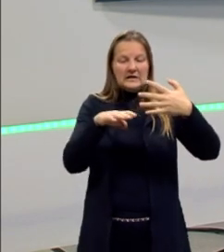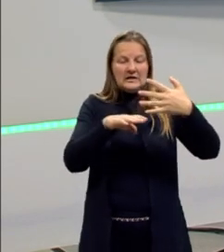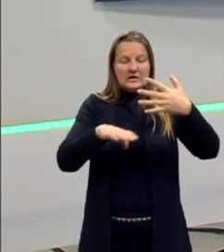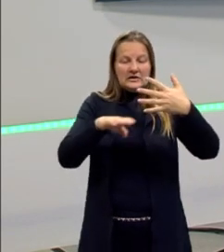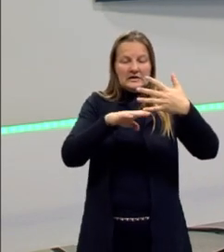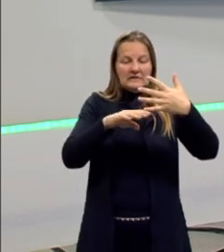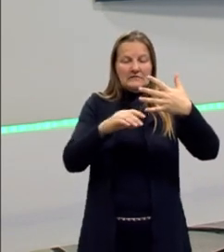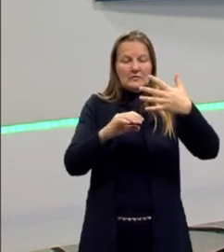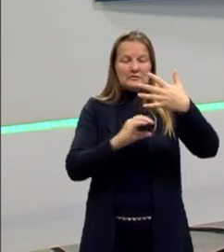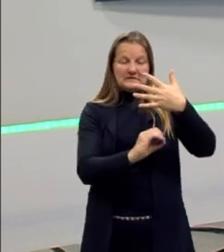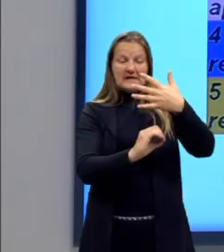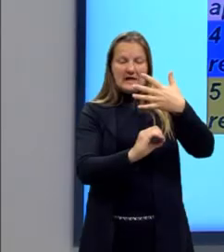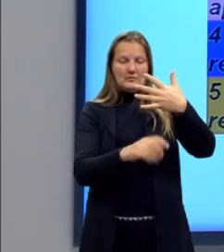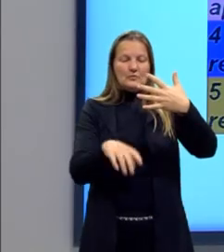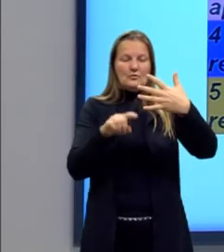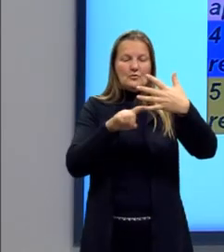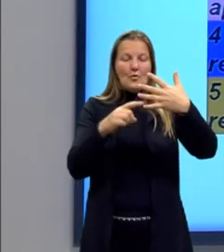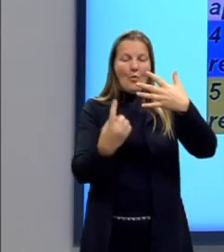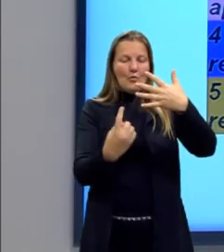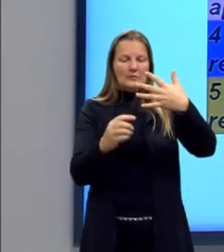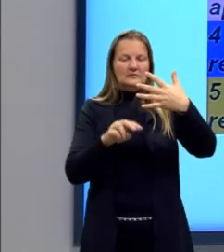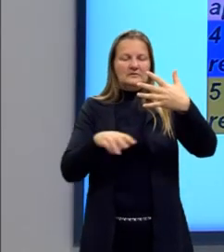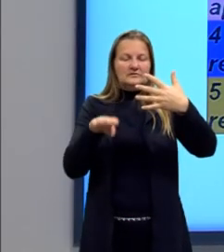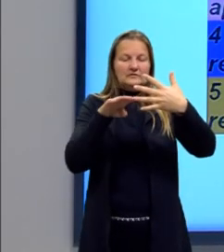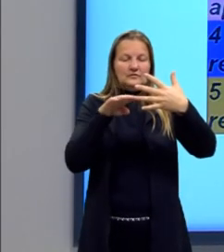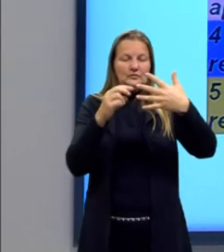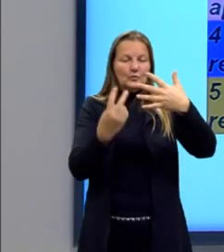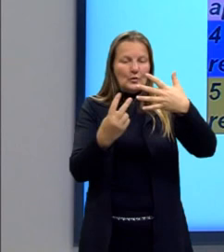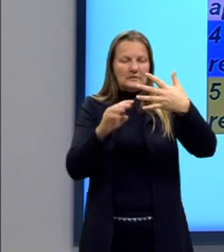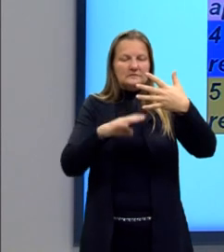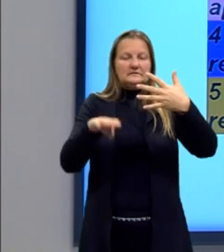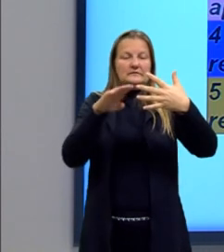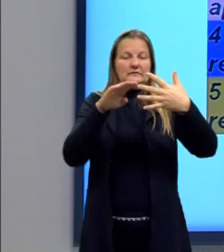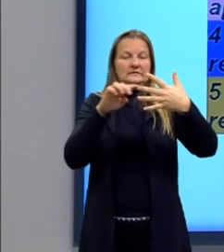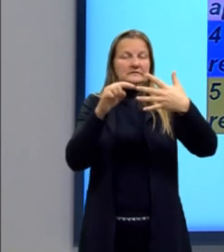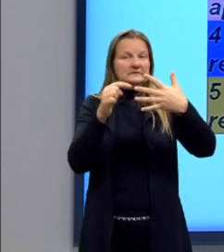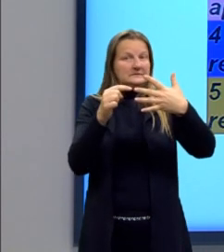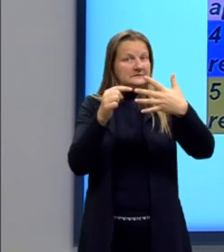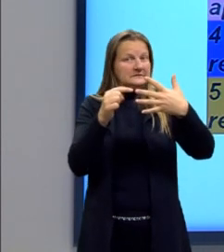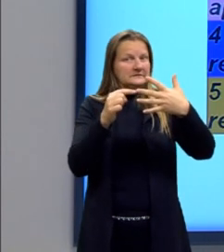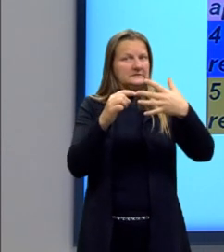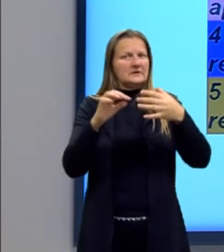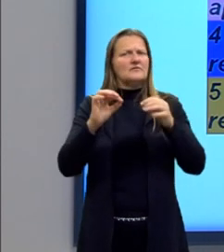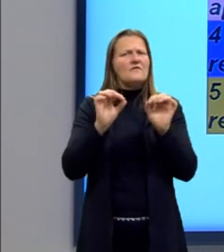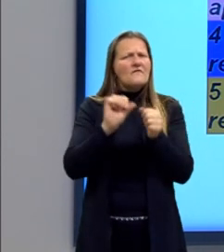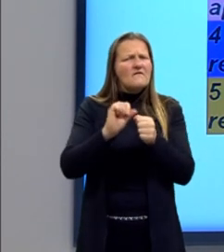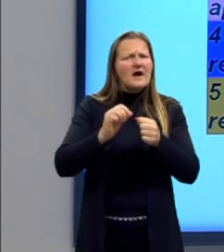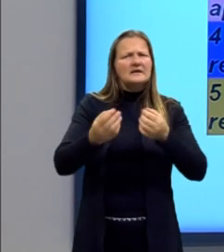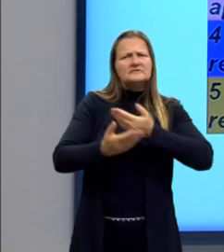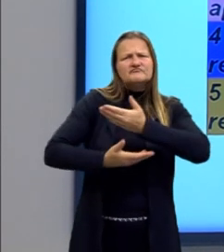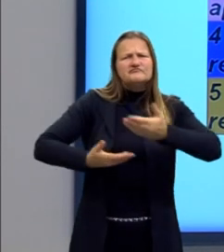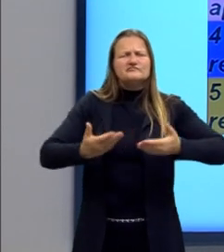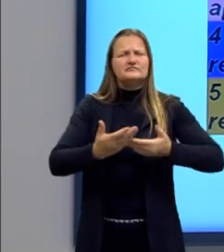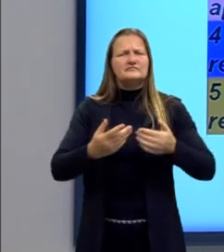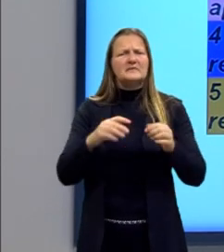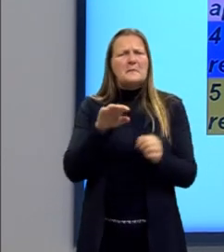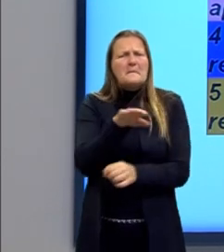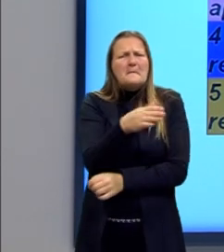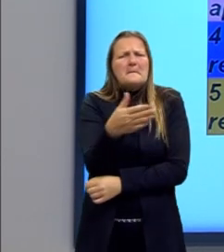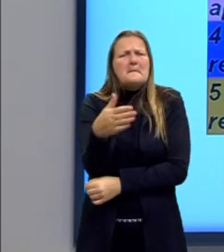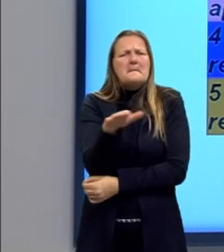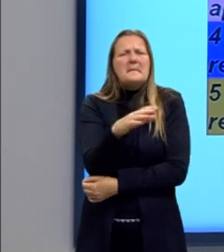acaba sendo problemas parecidos, né? Que eu vou articular, mas eu vou articular de maneira insuficiente, mediana,